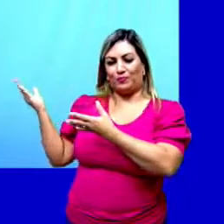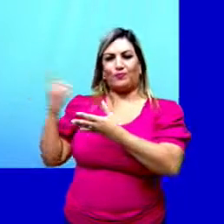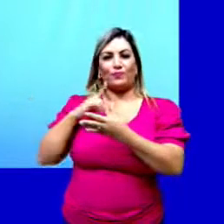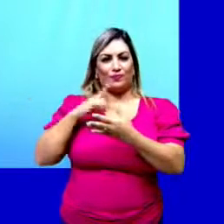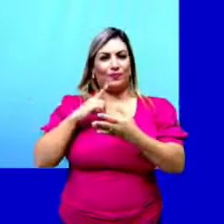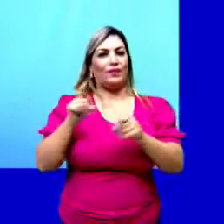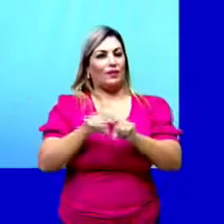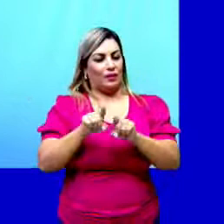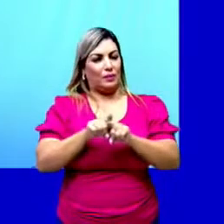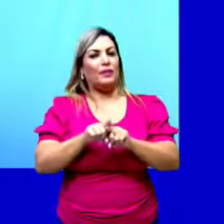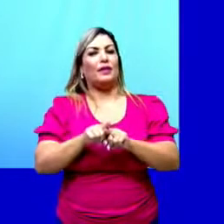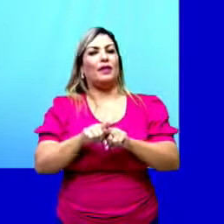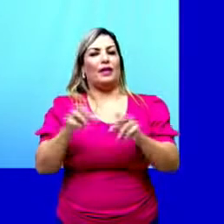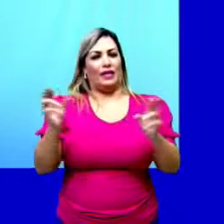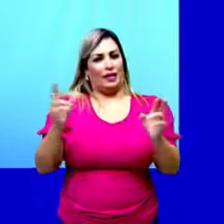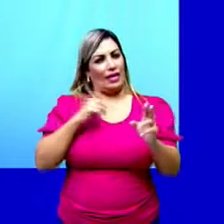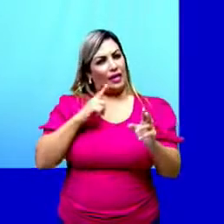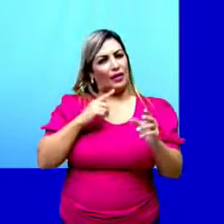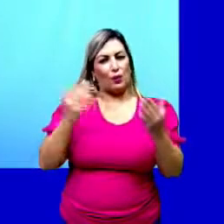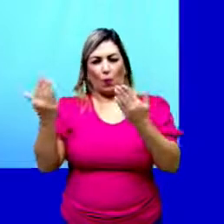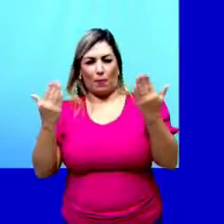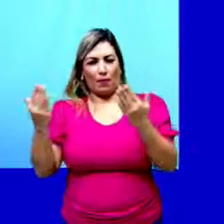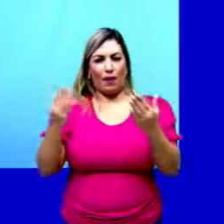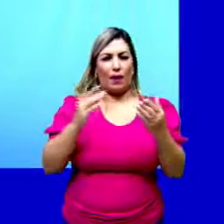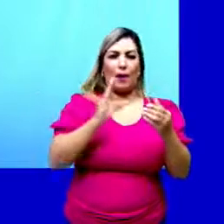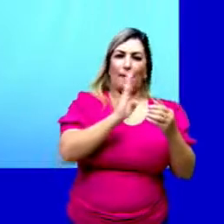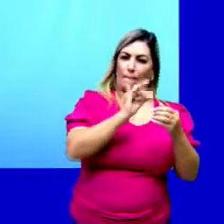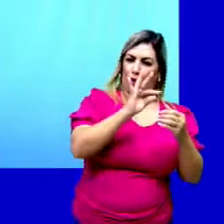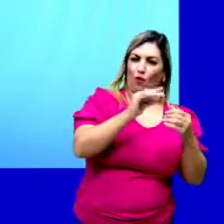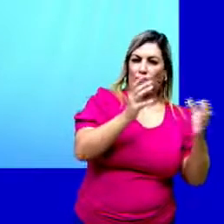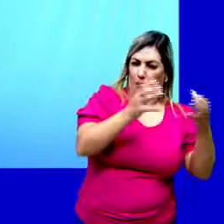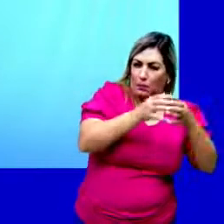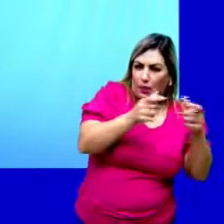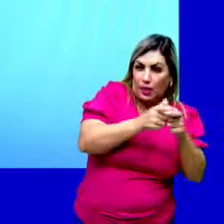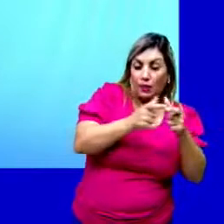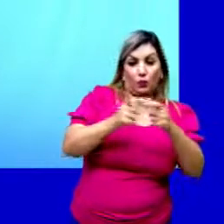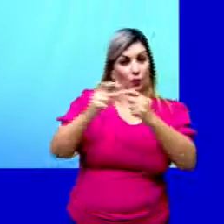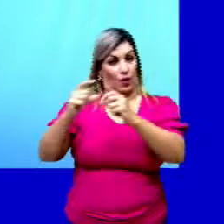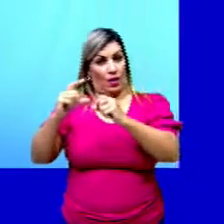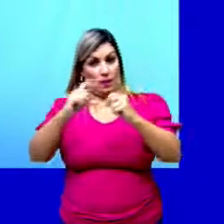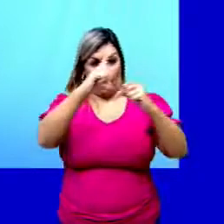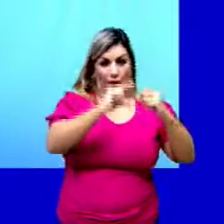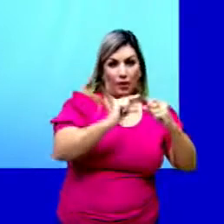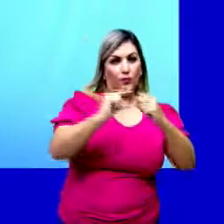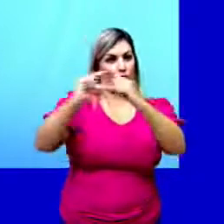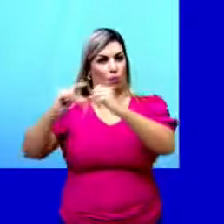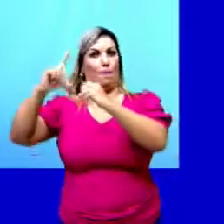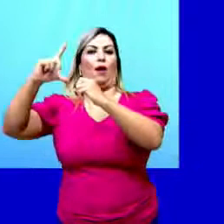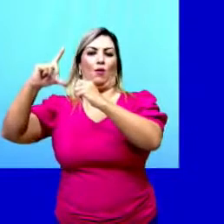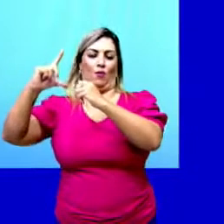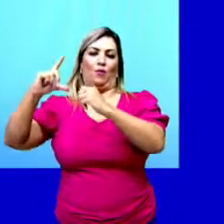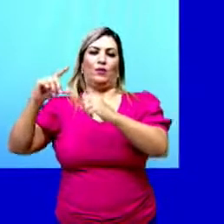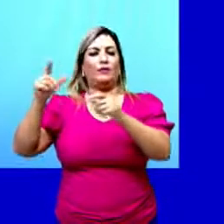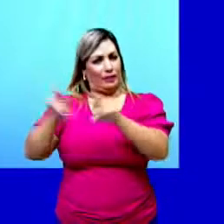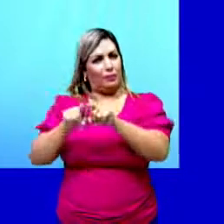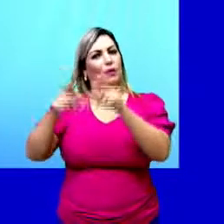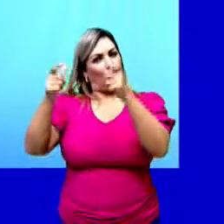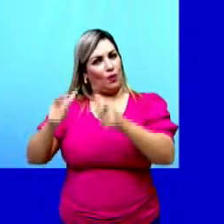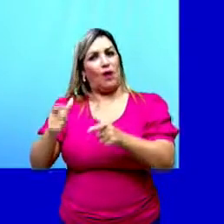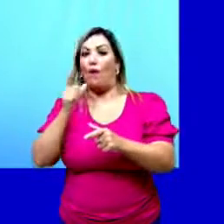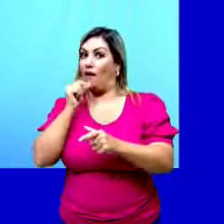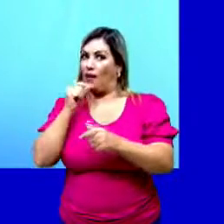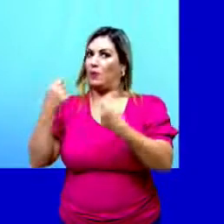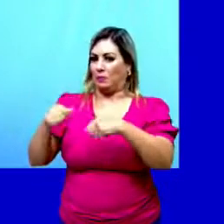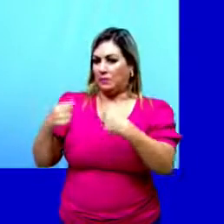tá? Alcançando, assim, em relação às briófitas, um maior porte. Também vivem em ambientes úmidos, pelo